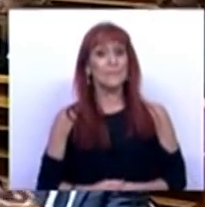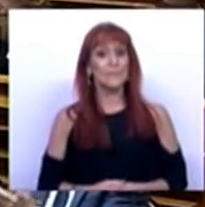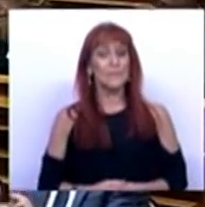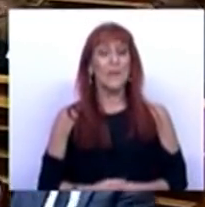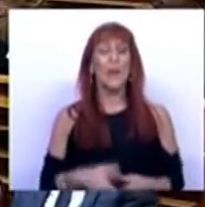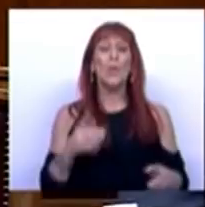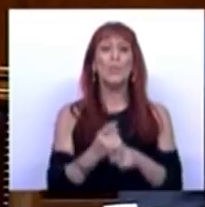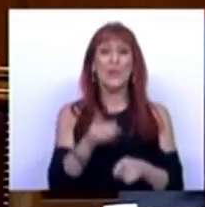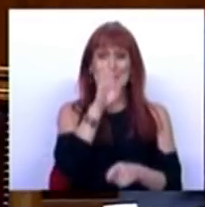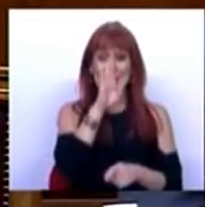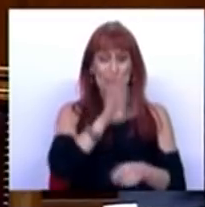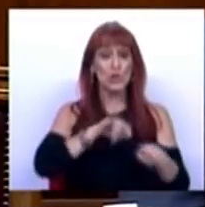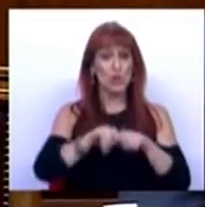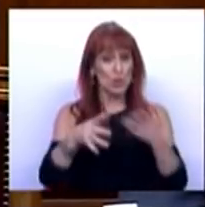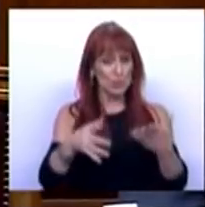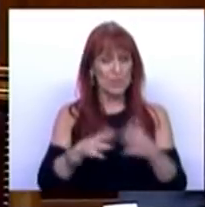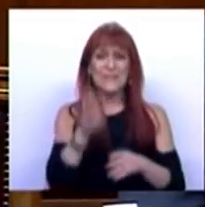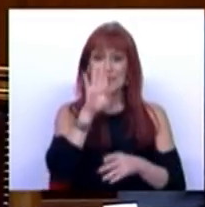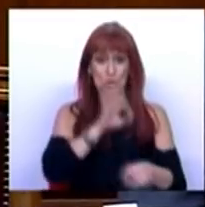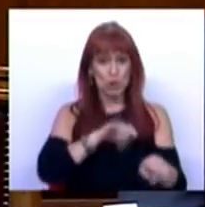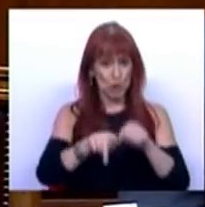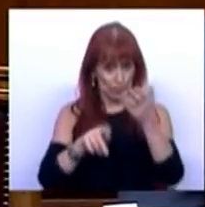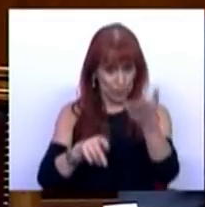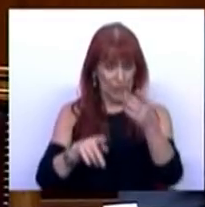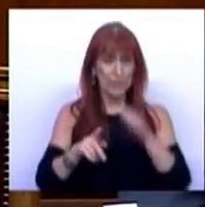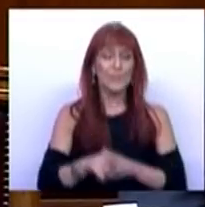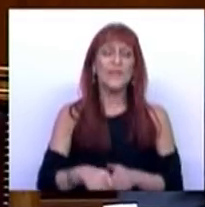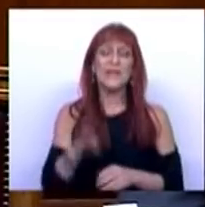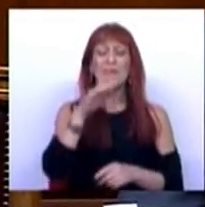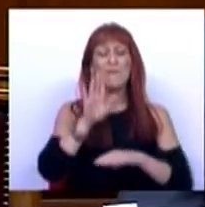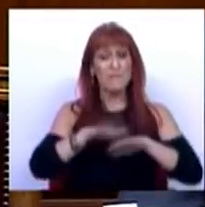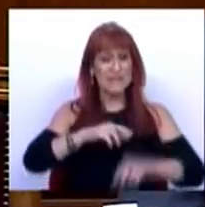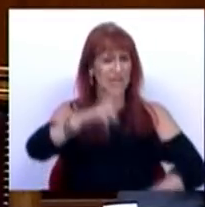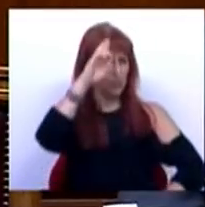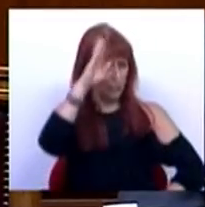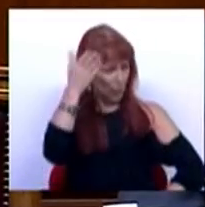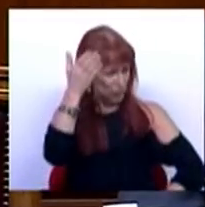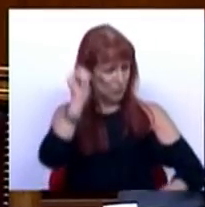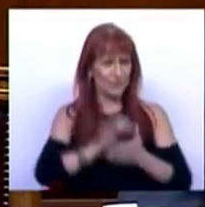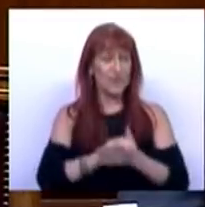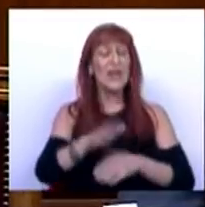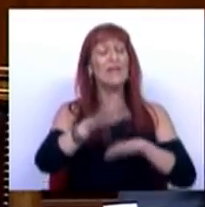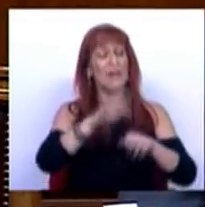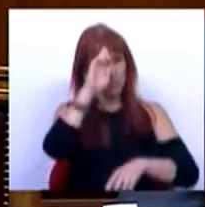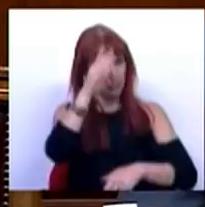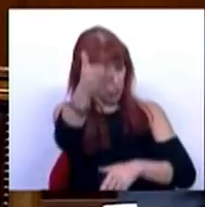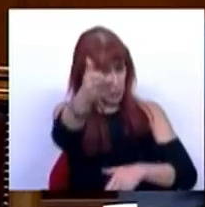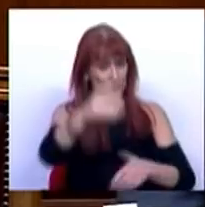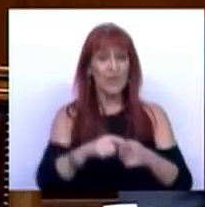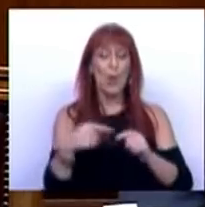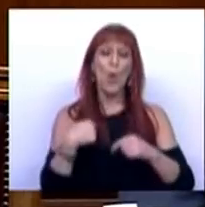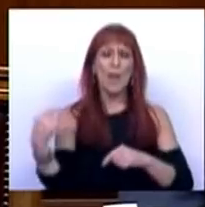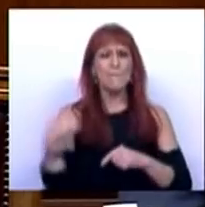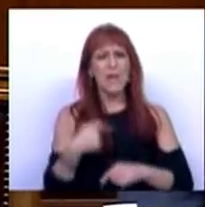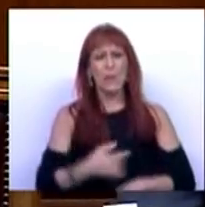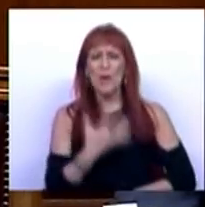porque se o Sr. Deputado, se o Sr. Deputado fizer um esforço, fizer um esforço para ter um